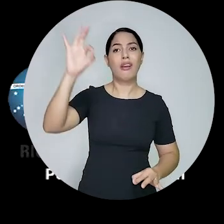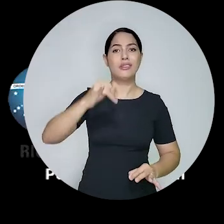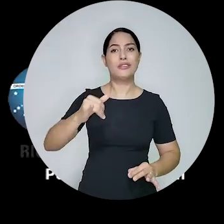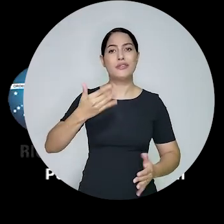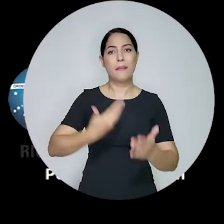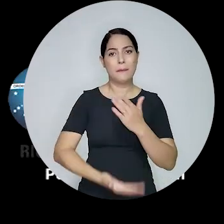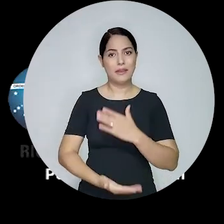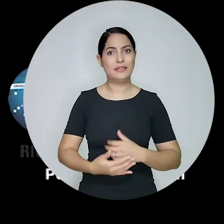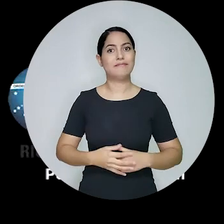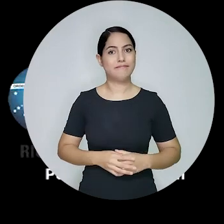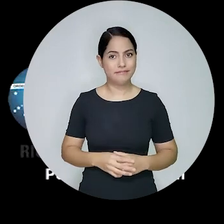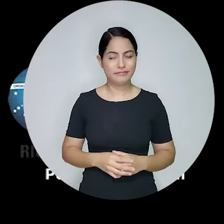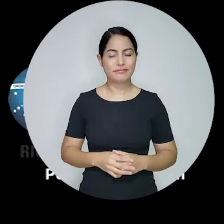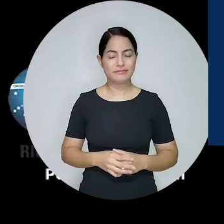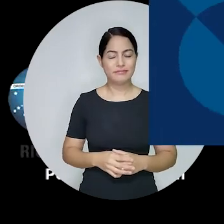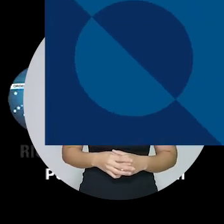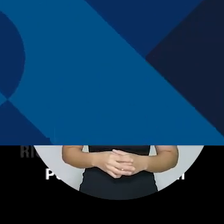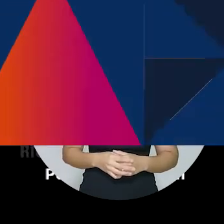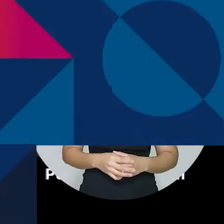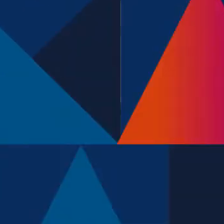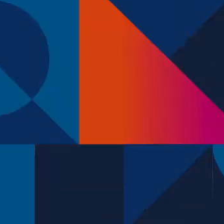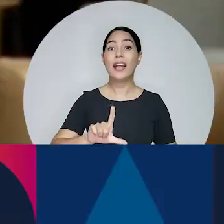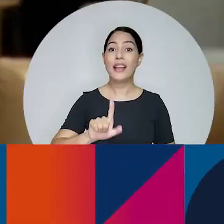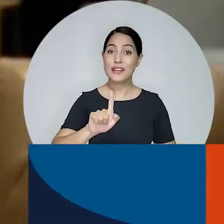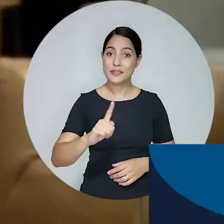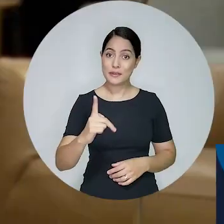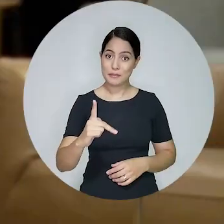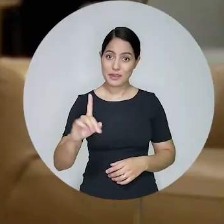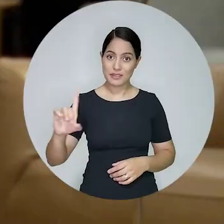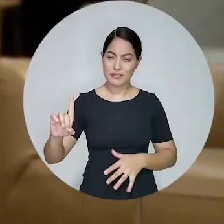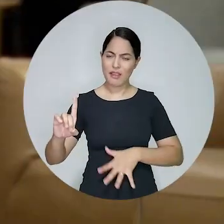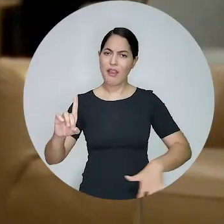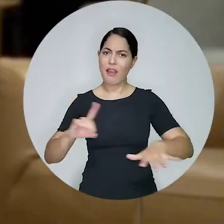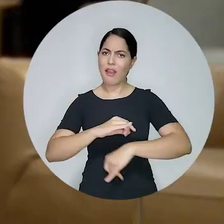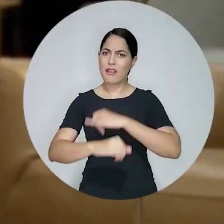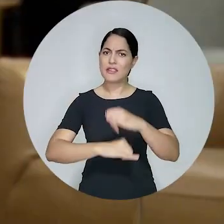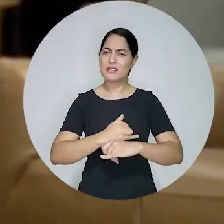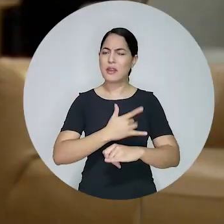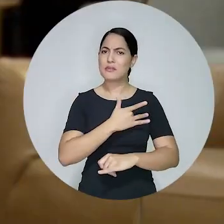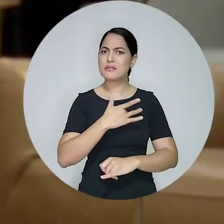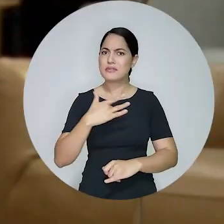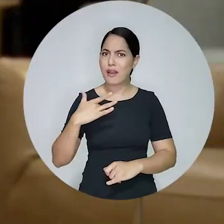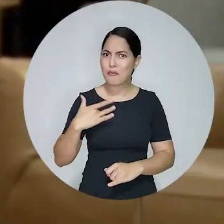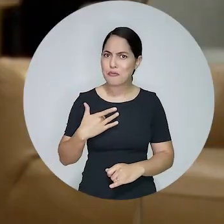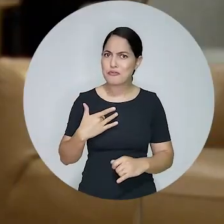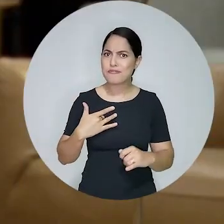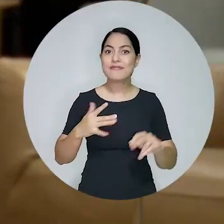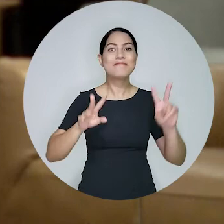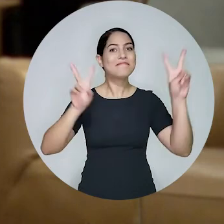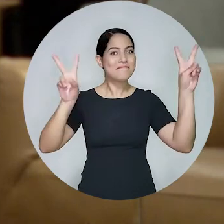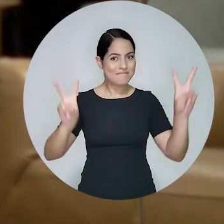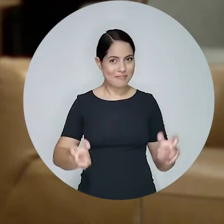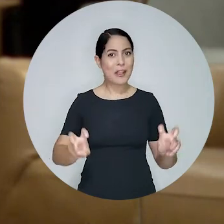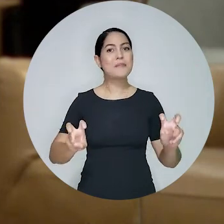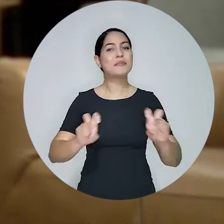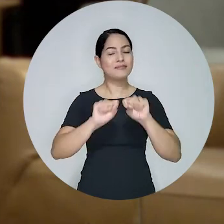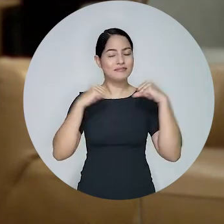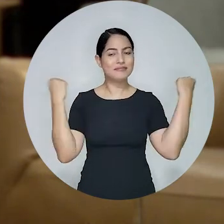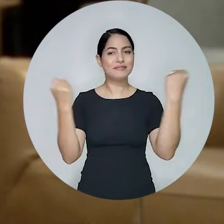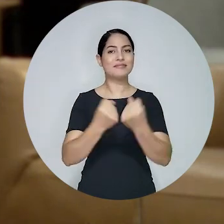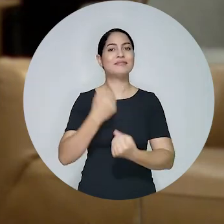gerada na linha de transmissão mais distante. LGPD na saúde digital. Essa foi a temática